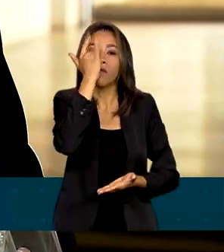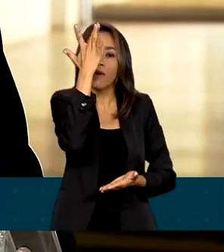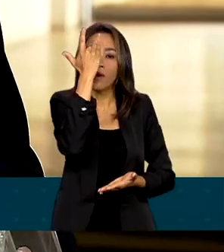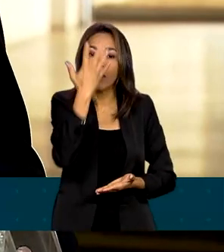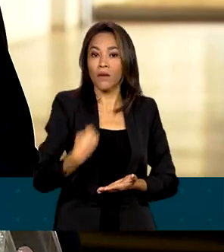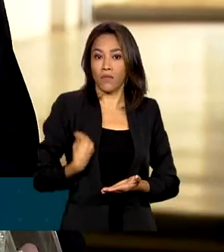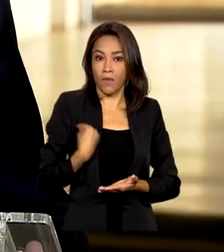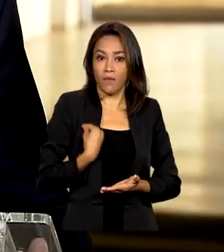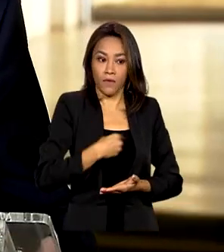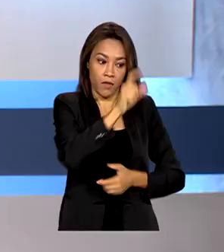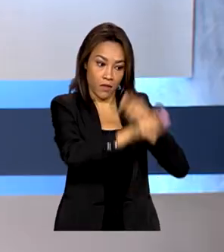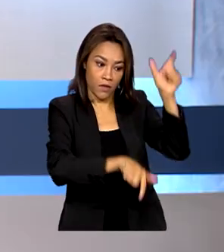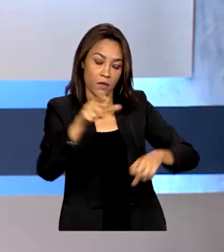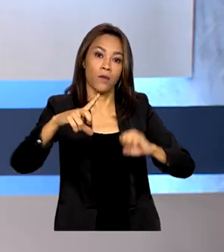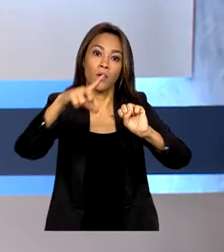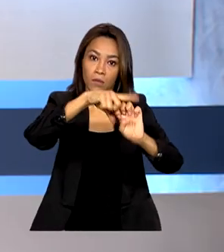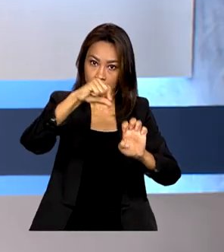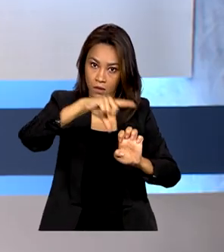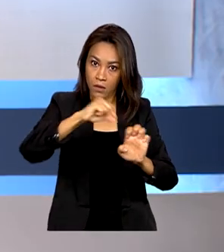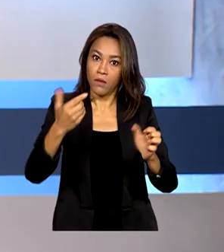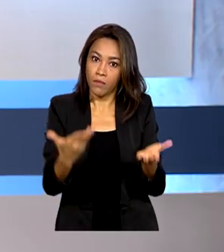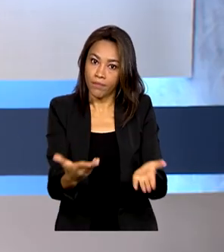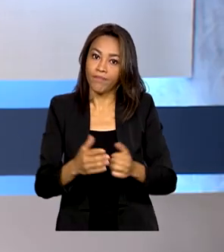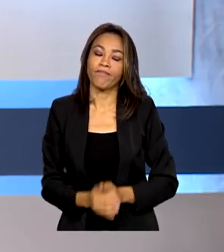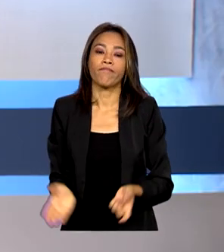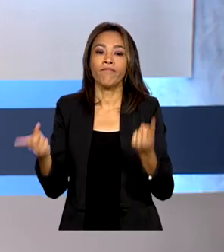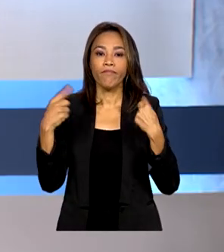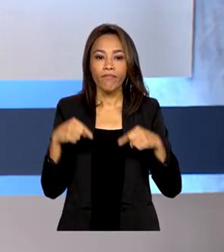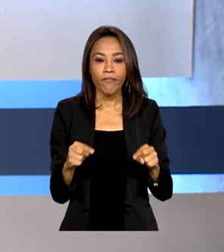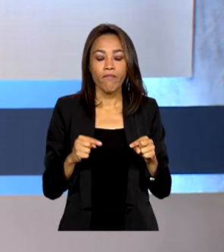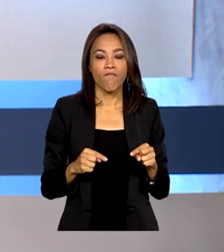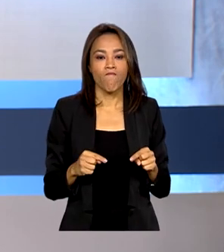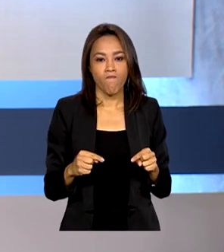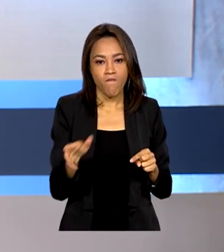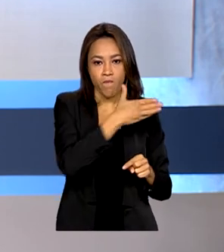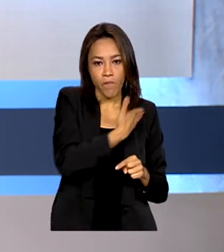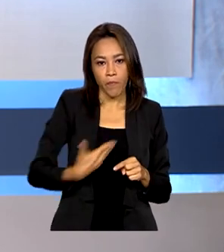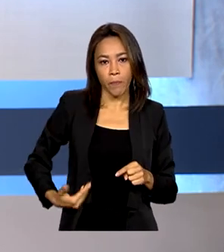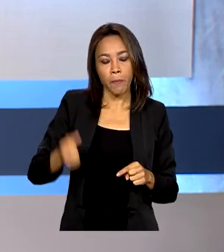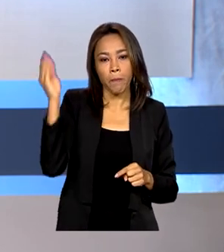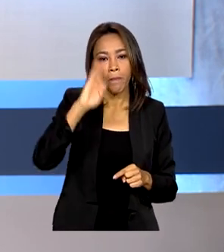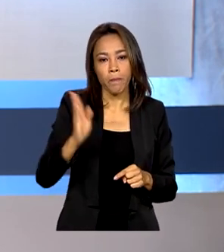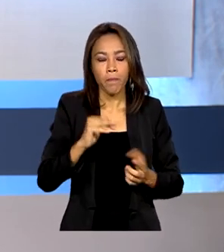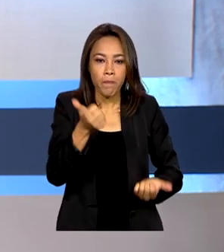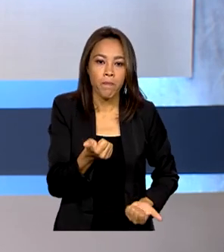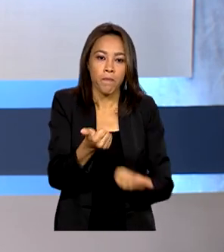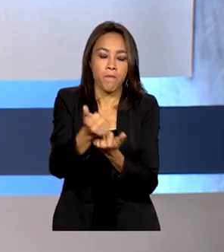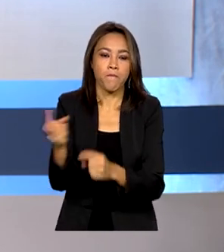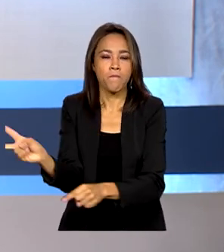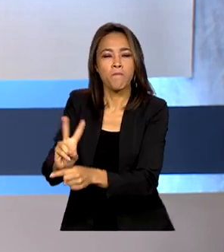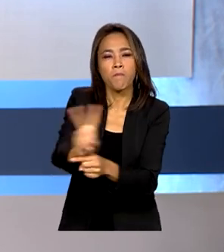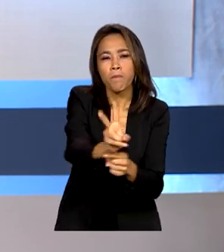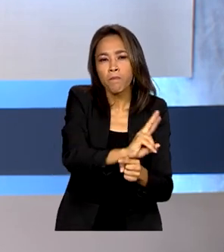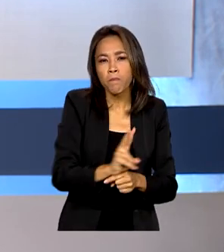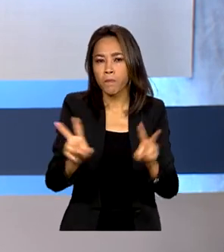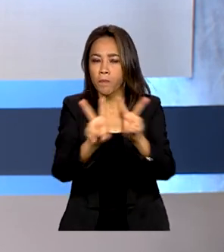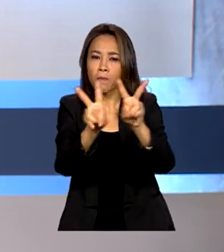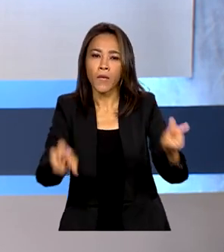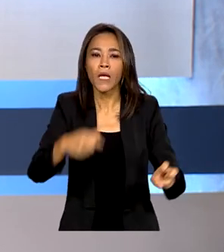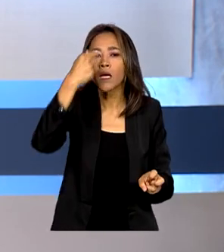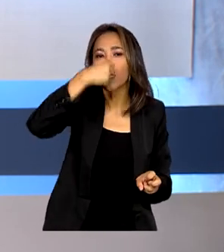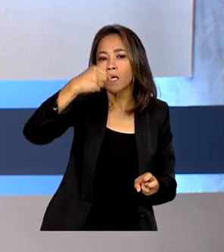desburocratizar. O governo brasileiro reforça a vigilância devido aos casos de gripe aviária